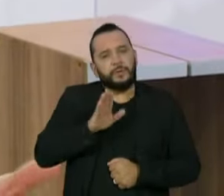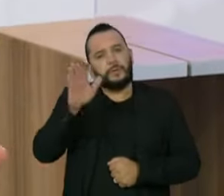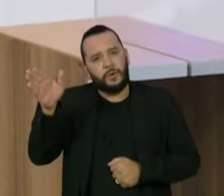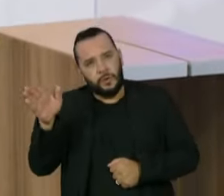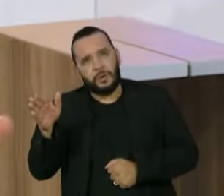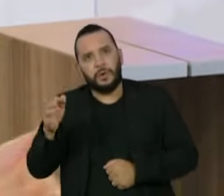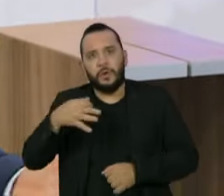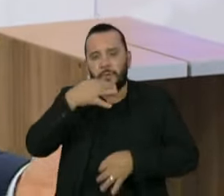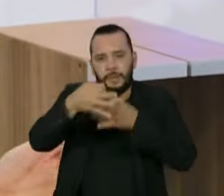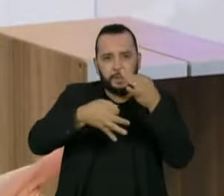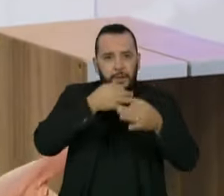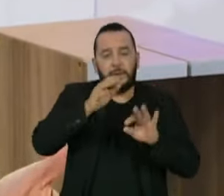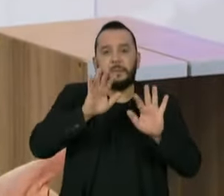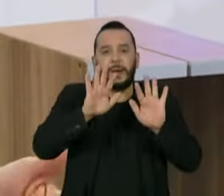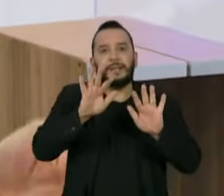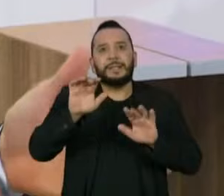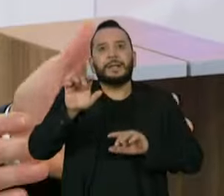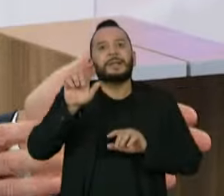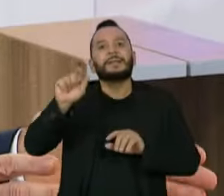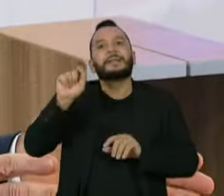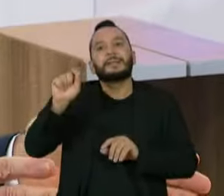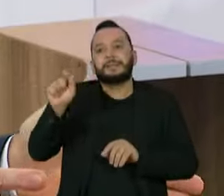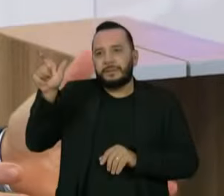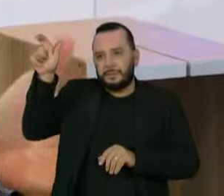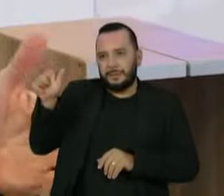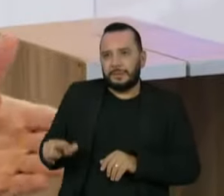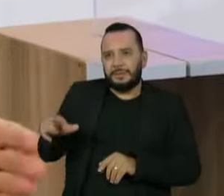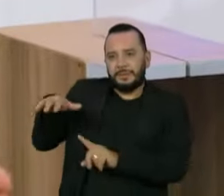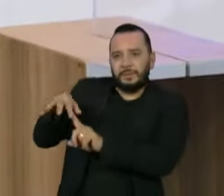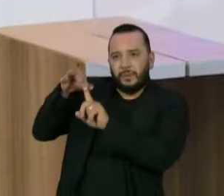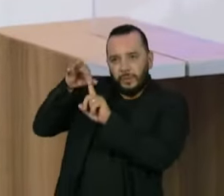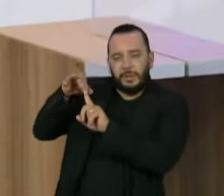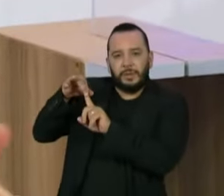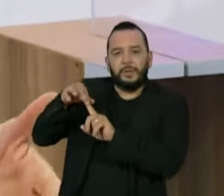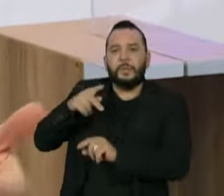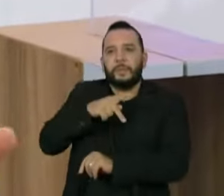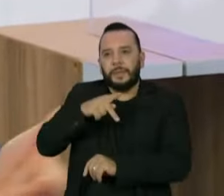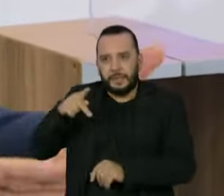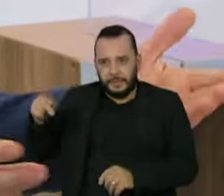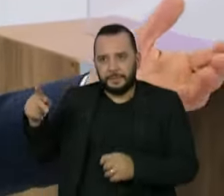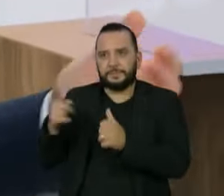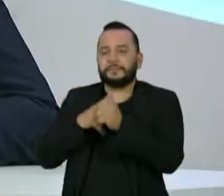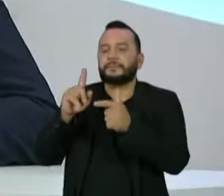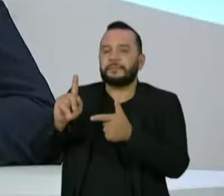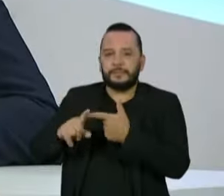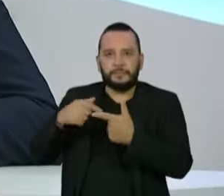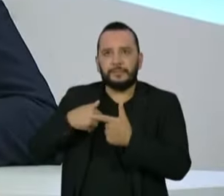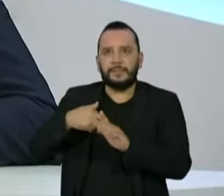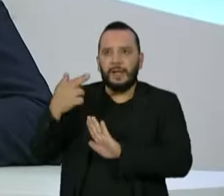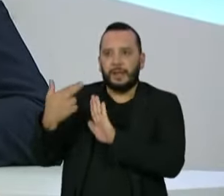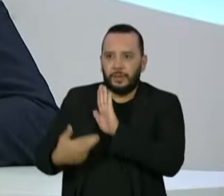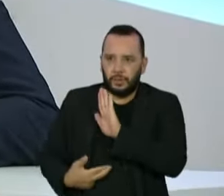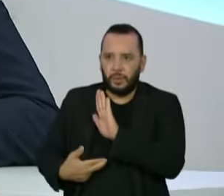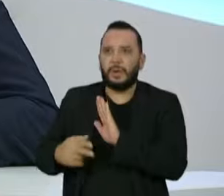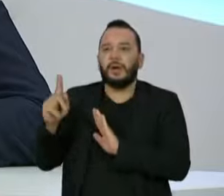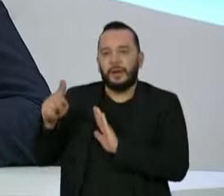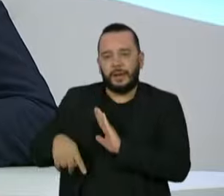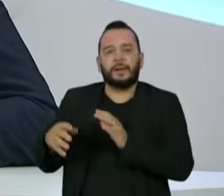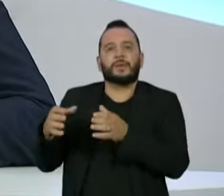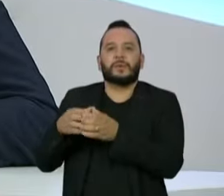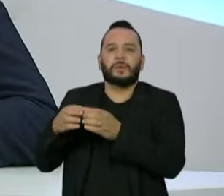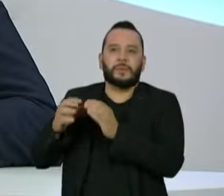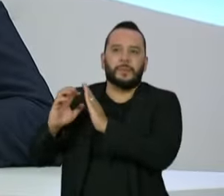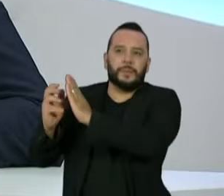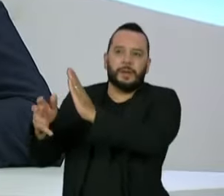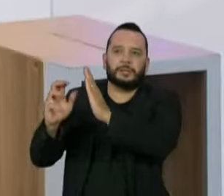Agora, quem efetivamente escolheu o presidente e o relator, isso foi uma decisão que passou pela bancada